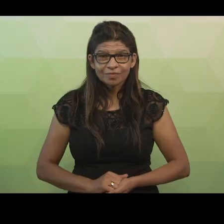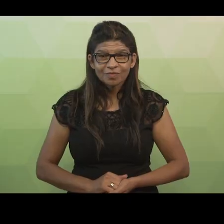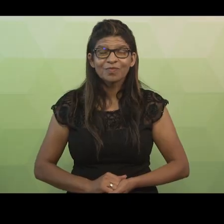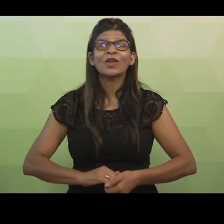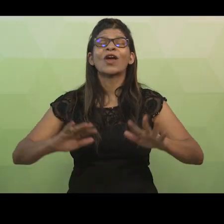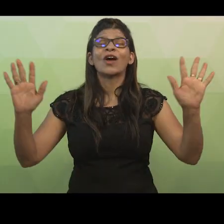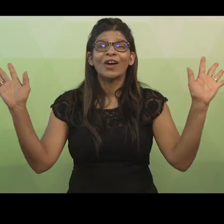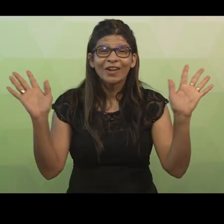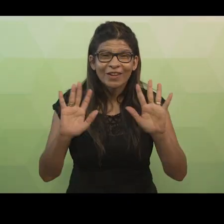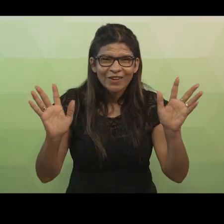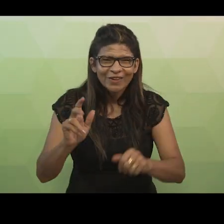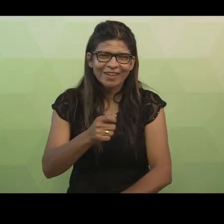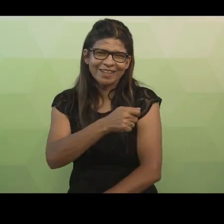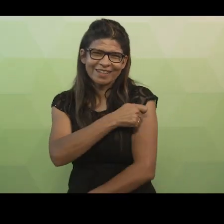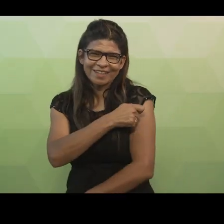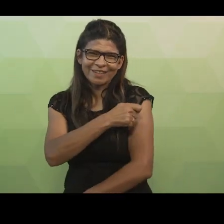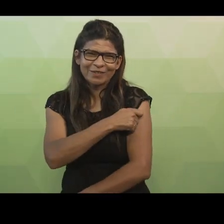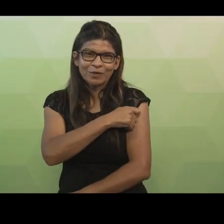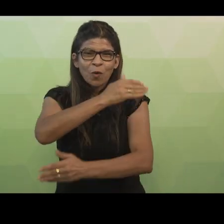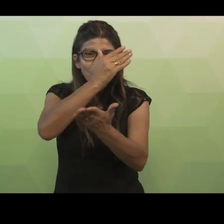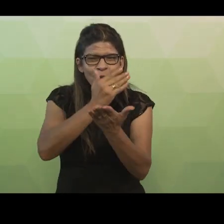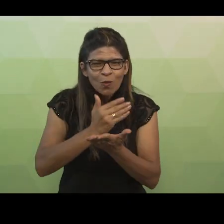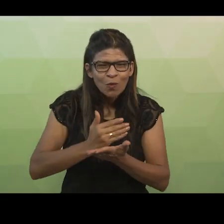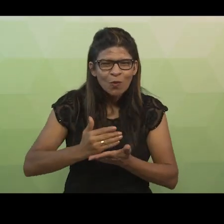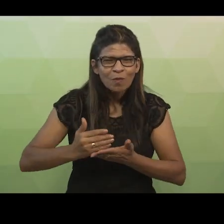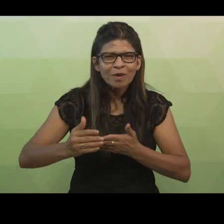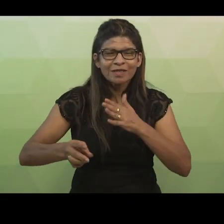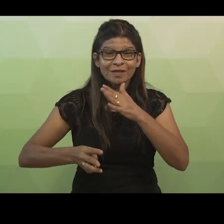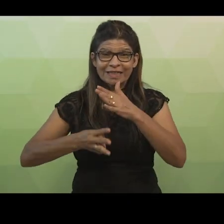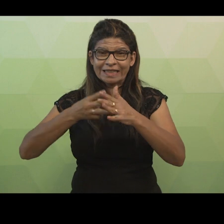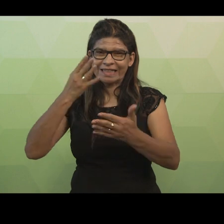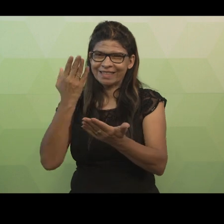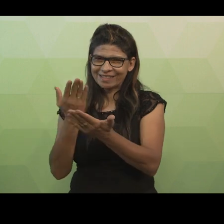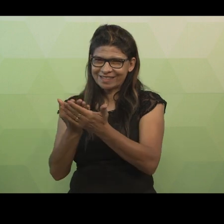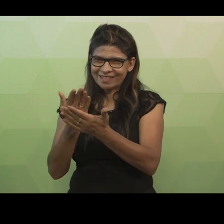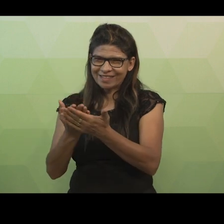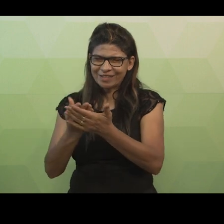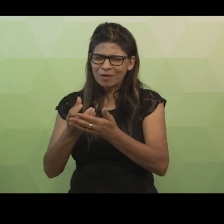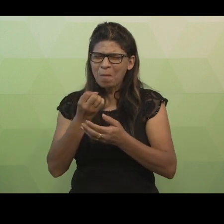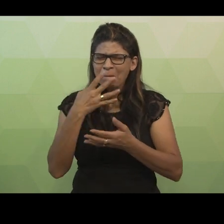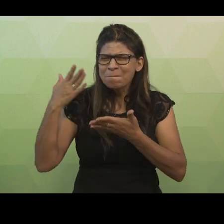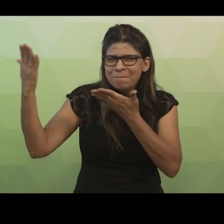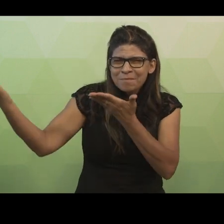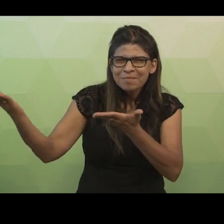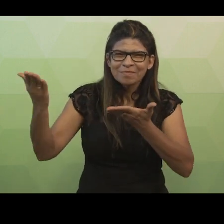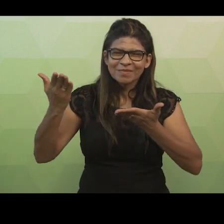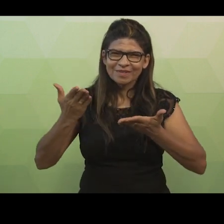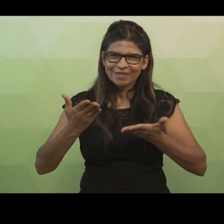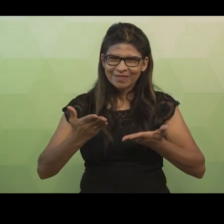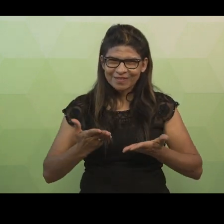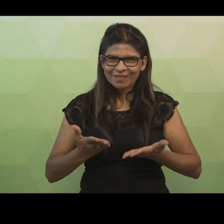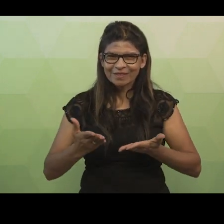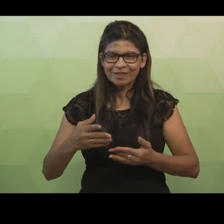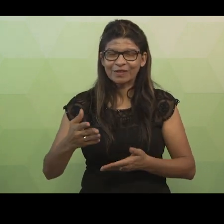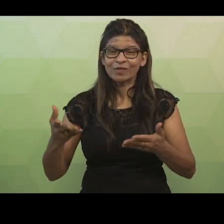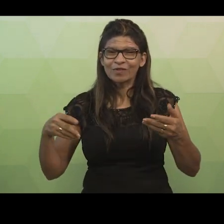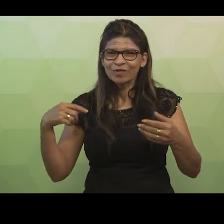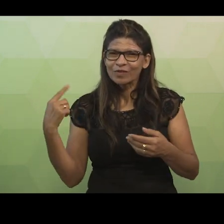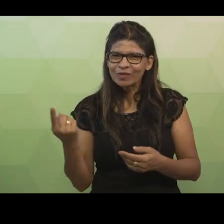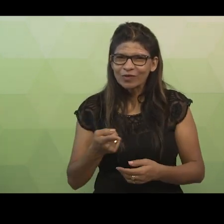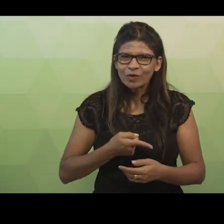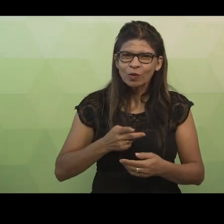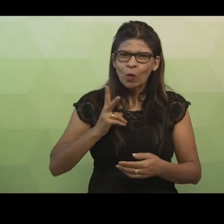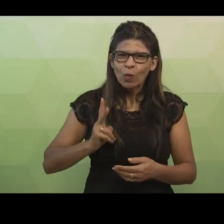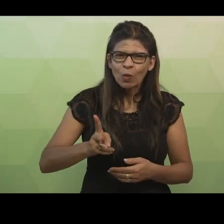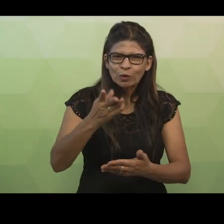Olá, cursistas! Iniciamos agora a nossa terceira aula. Sejam muito bem-vindos. Vamos dar continuidade ao